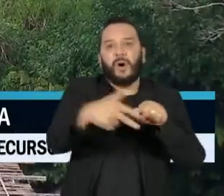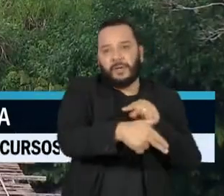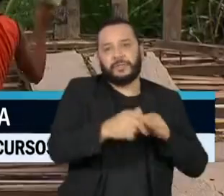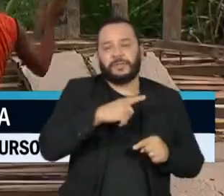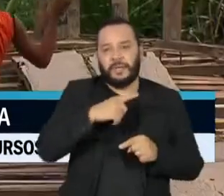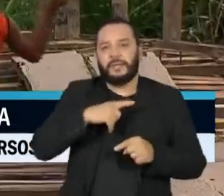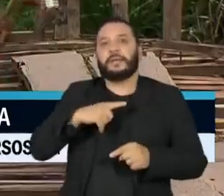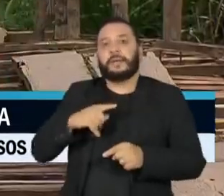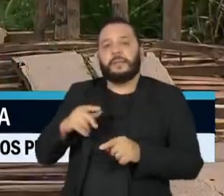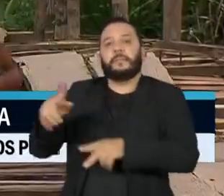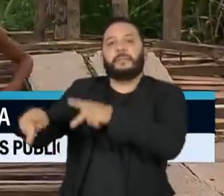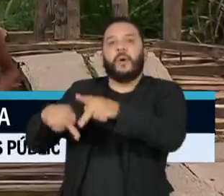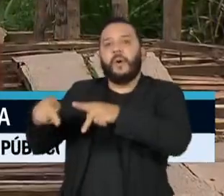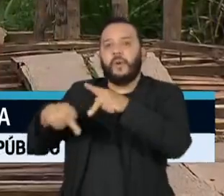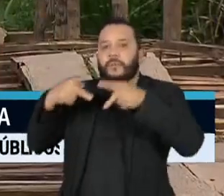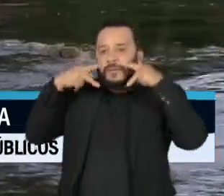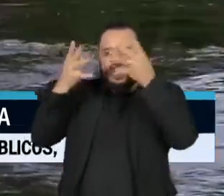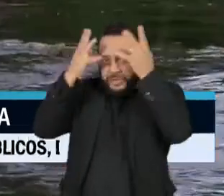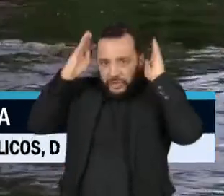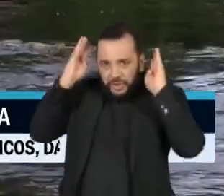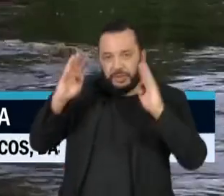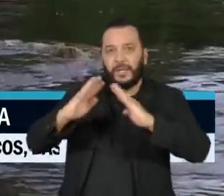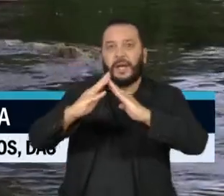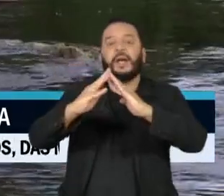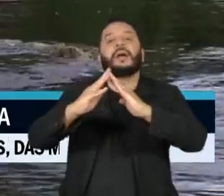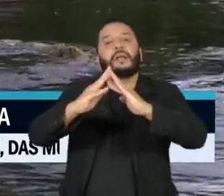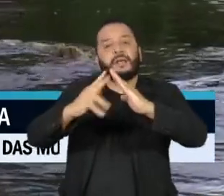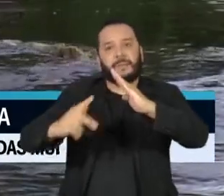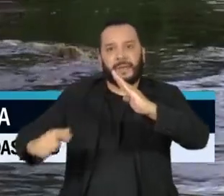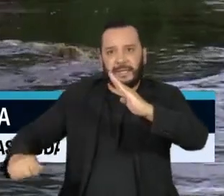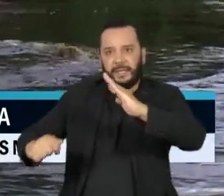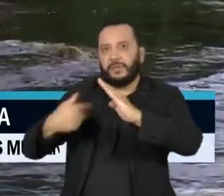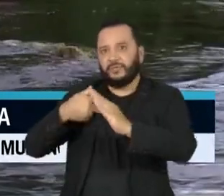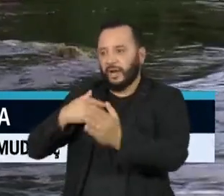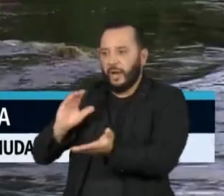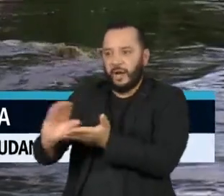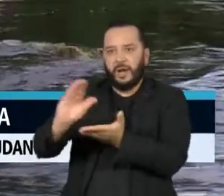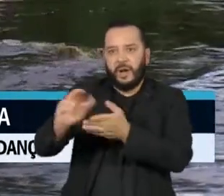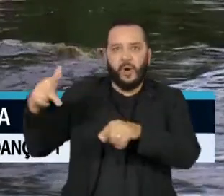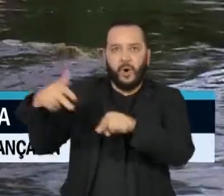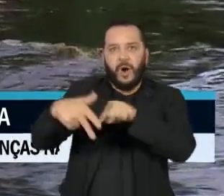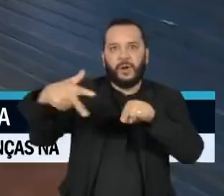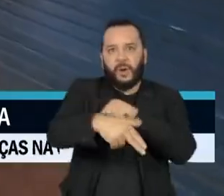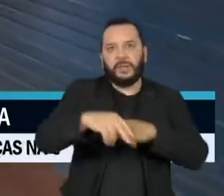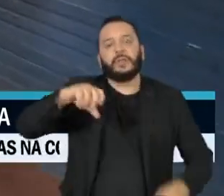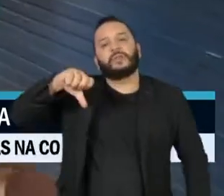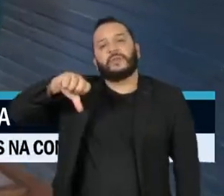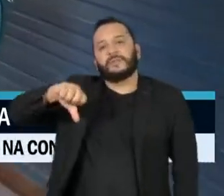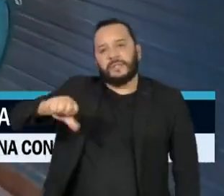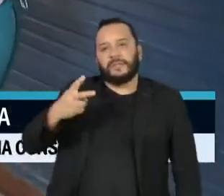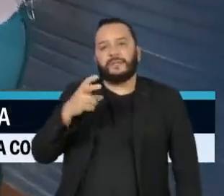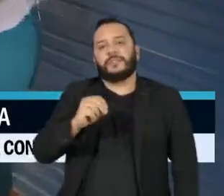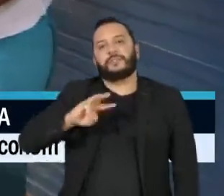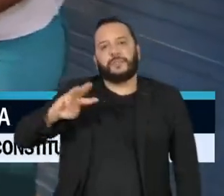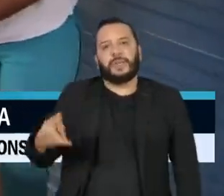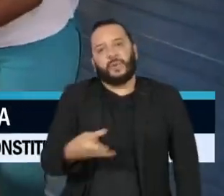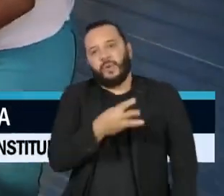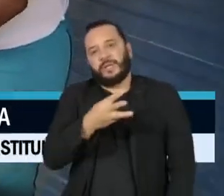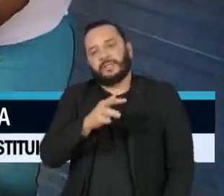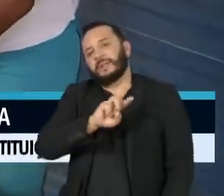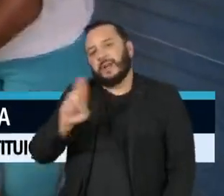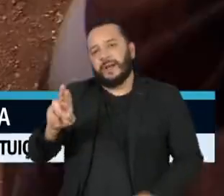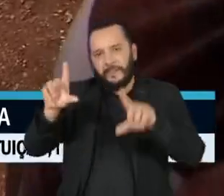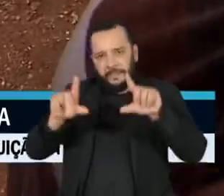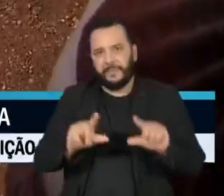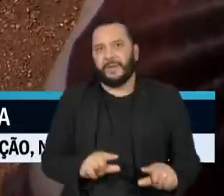proteção à saúde de povos indígenas e ribeirinhos, que juntos terão 920 milhões de reais a menos no orçamento. Políticas de atenção à